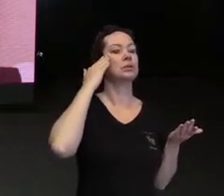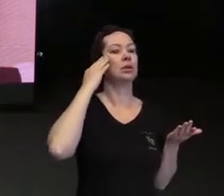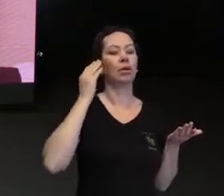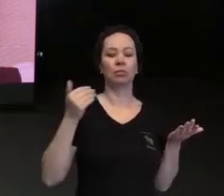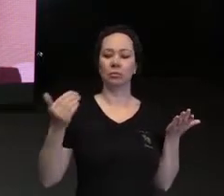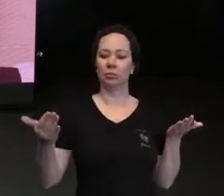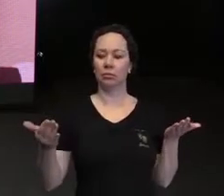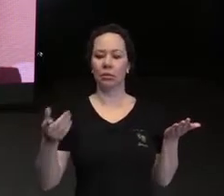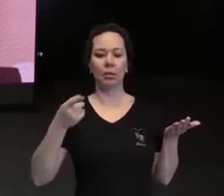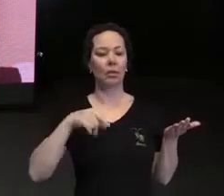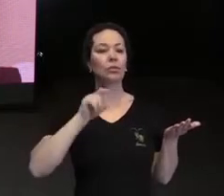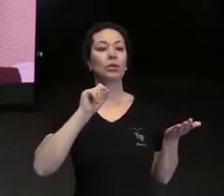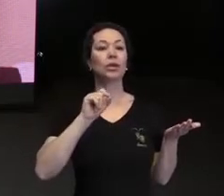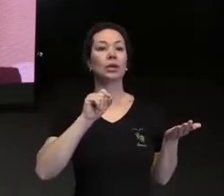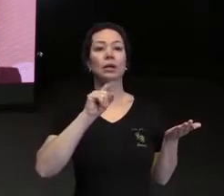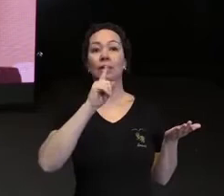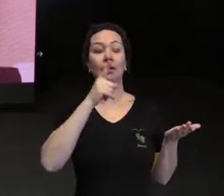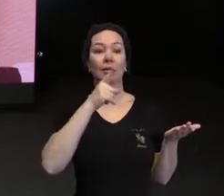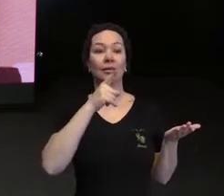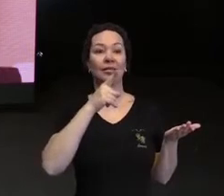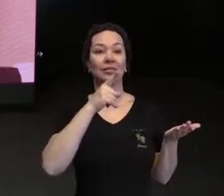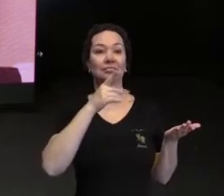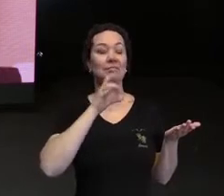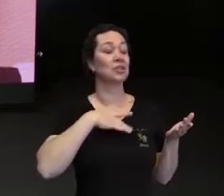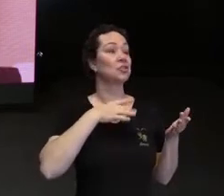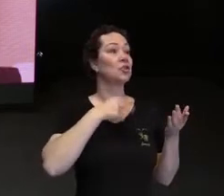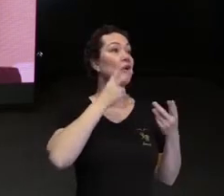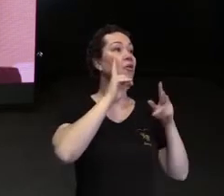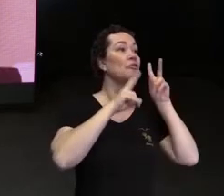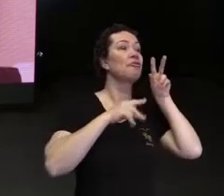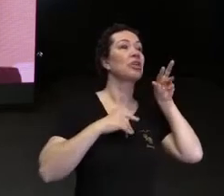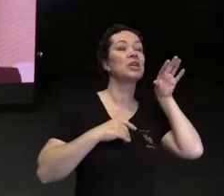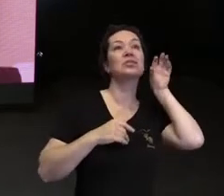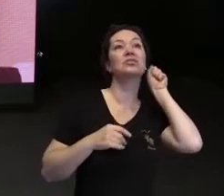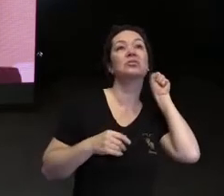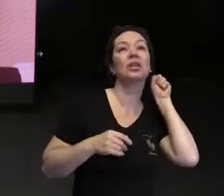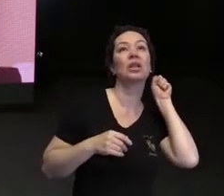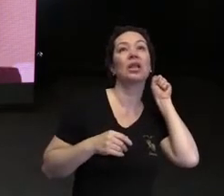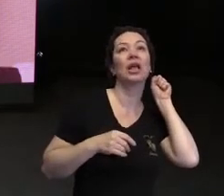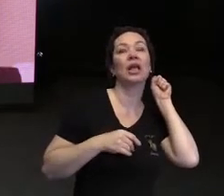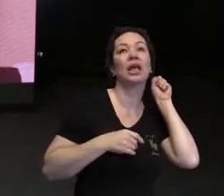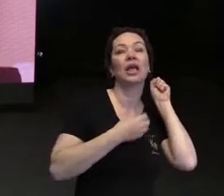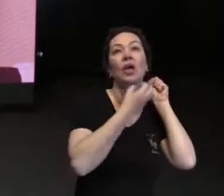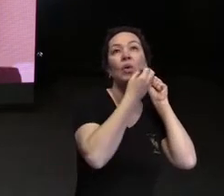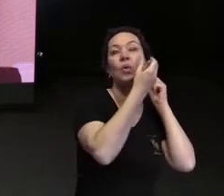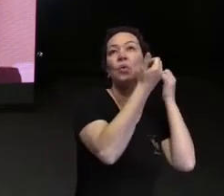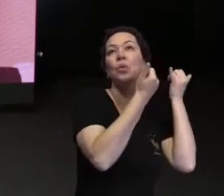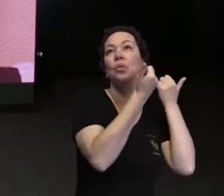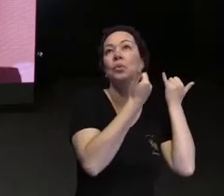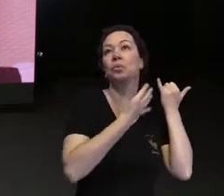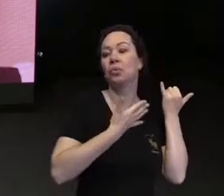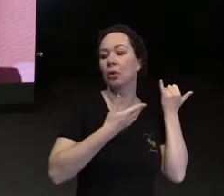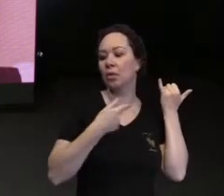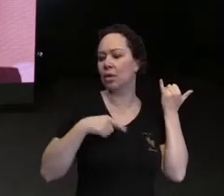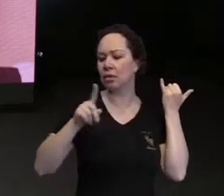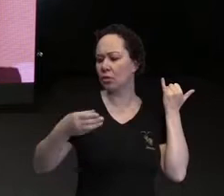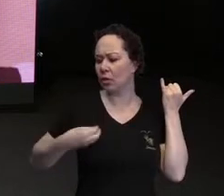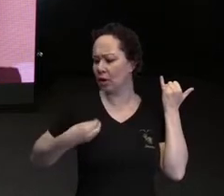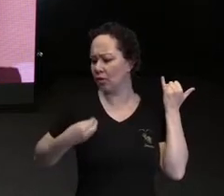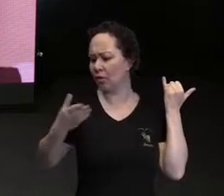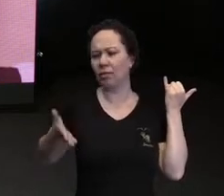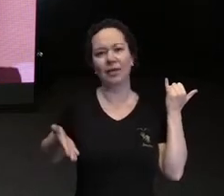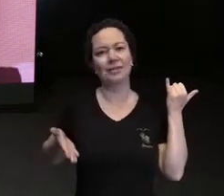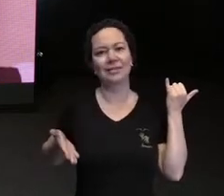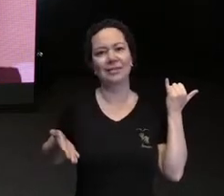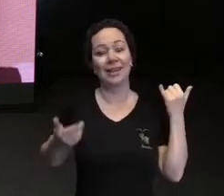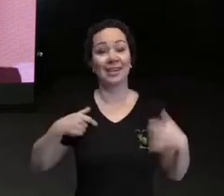verdade era fruto do que eu tinha escutado por aí, do que eu tinha ouvido por aí. E aí, Rafael,